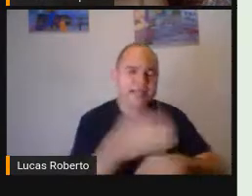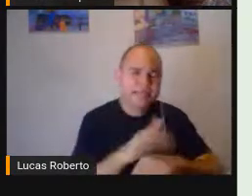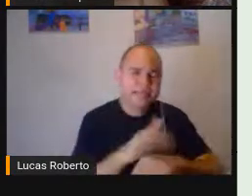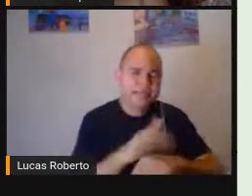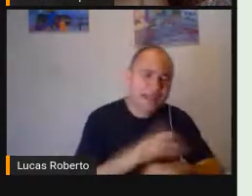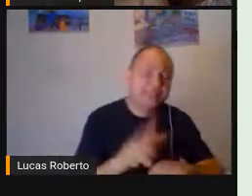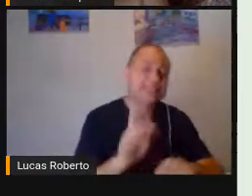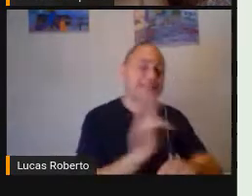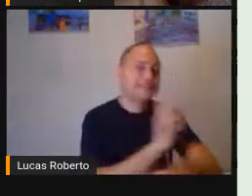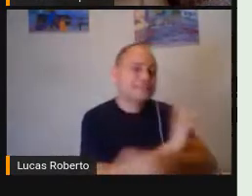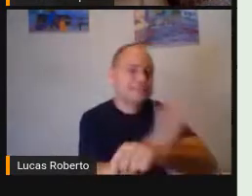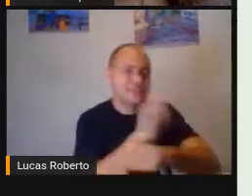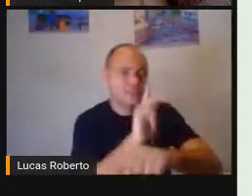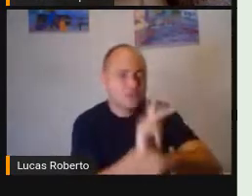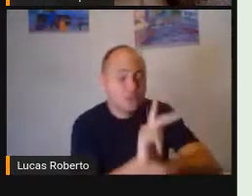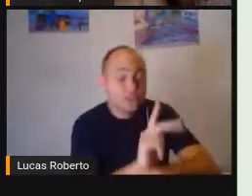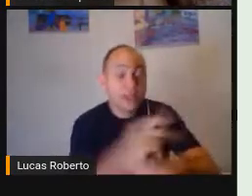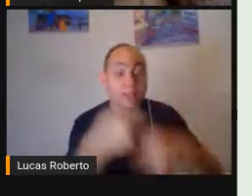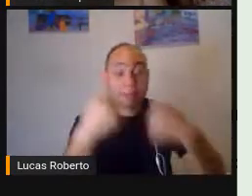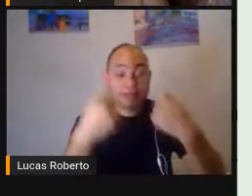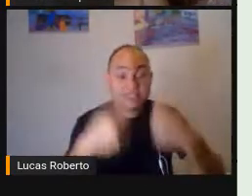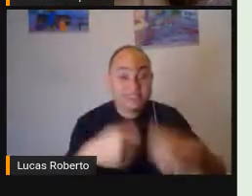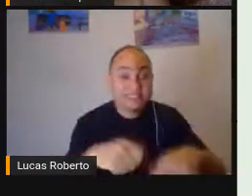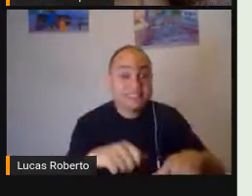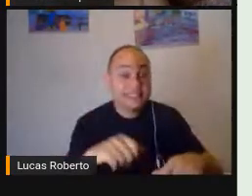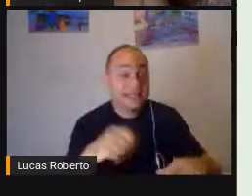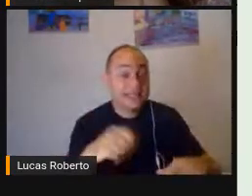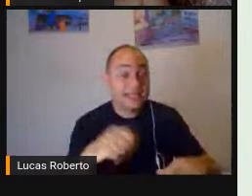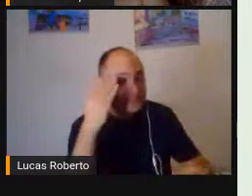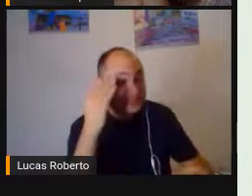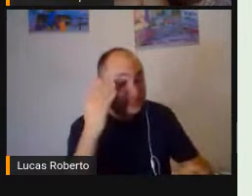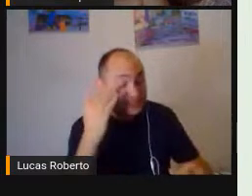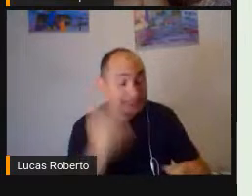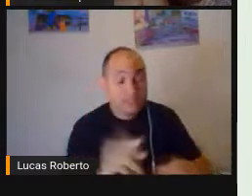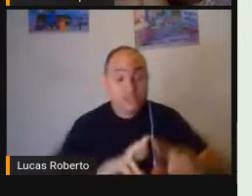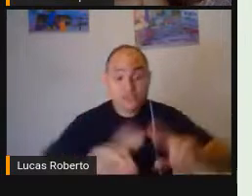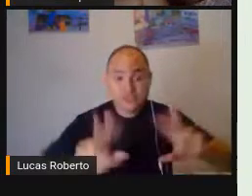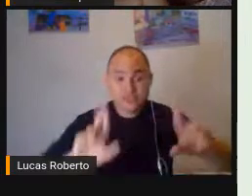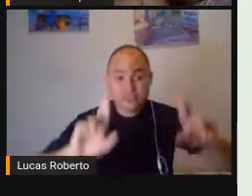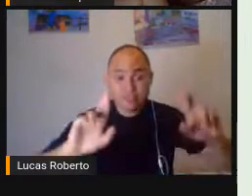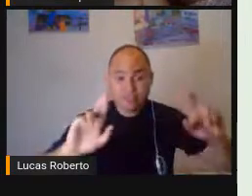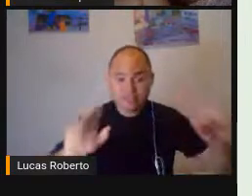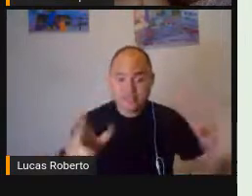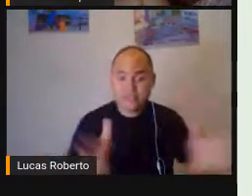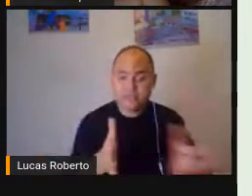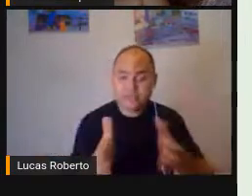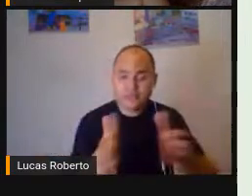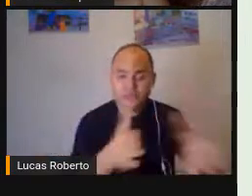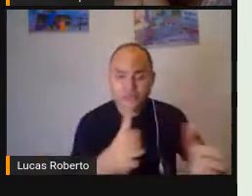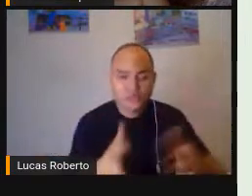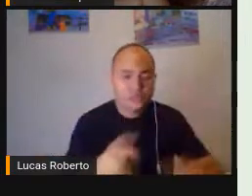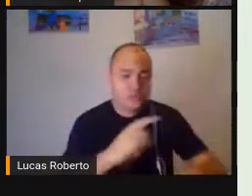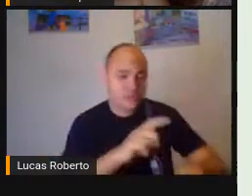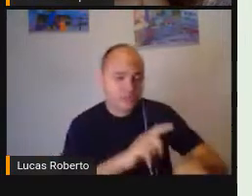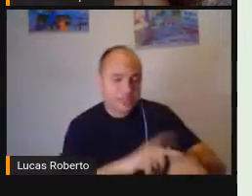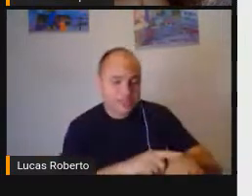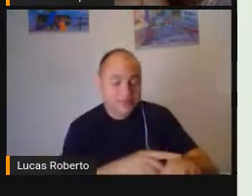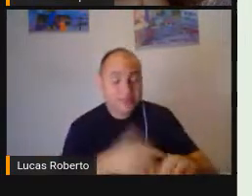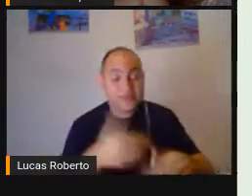considerar Os diferentes Percursos Tempos E ritmos De aprendizagem E contar Com